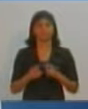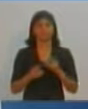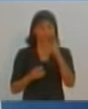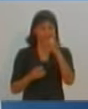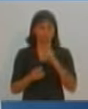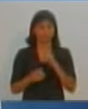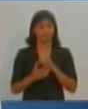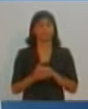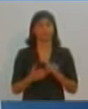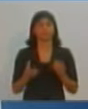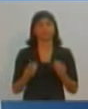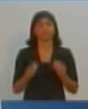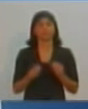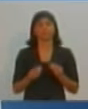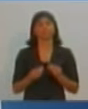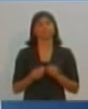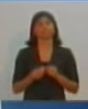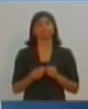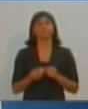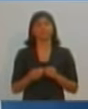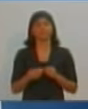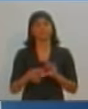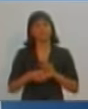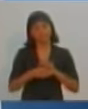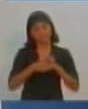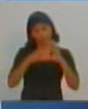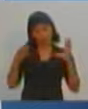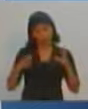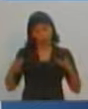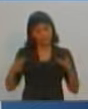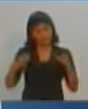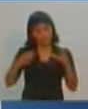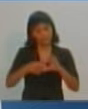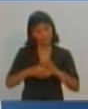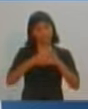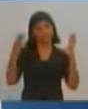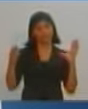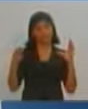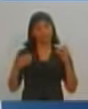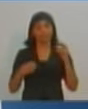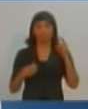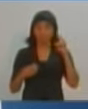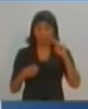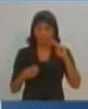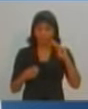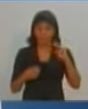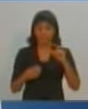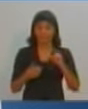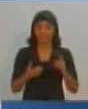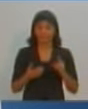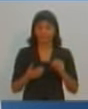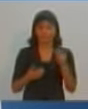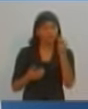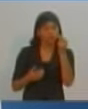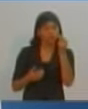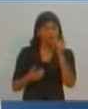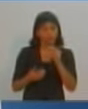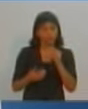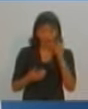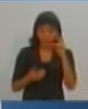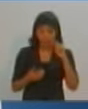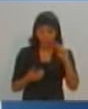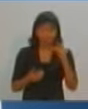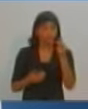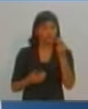caso. Presidente, eu vou criar uma comissão independente para fiscalizar e analisar todos os gastos e contratações de todos os